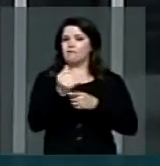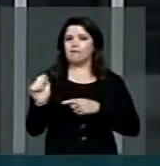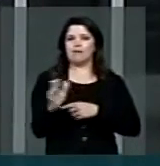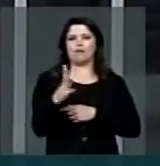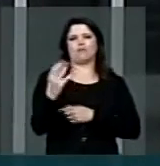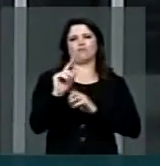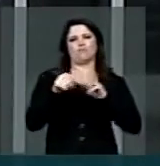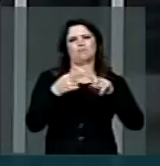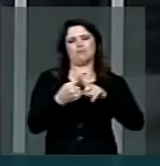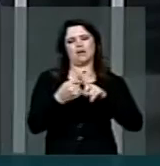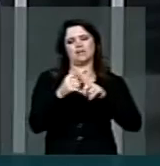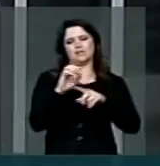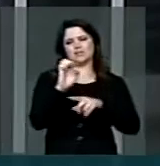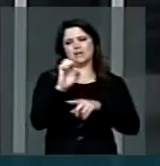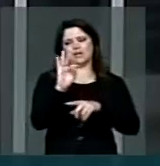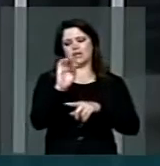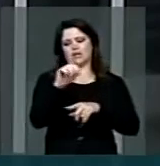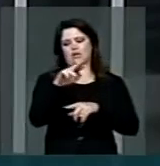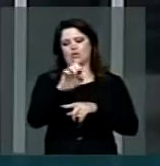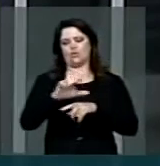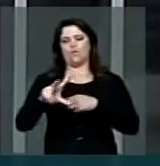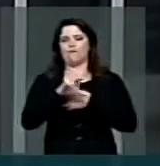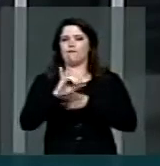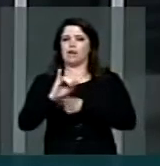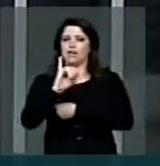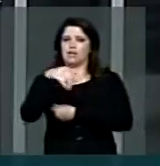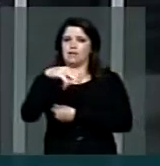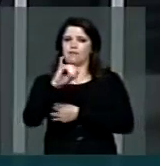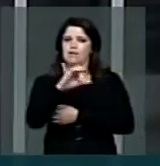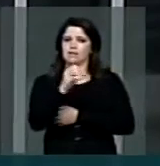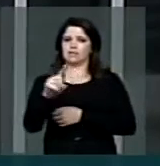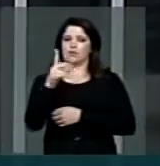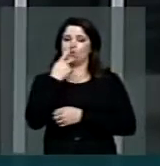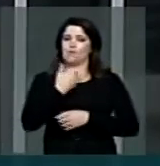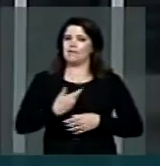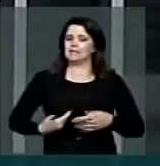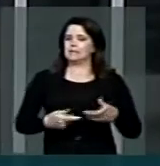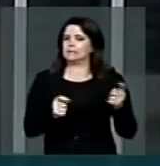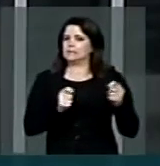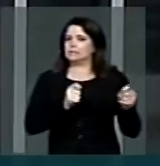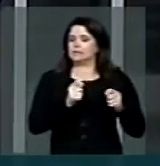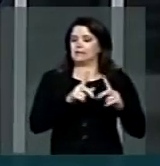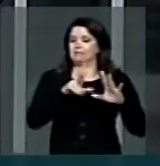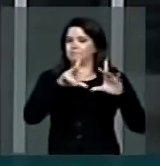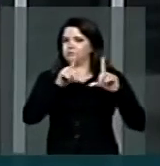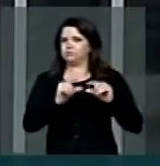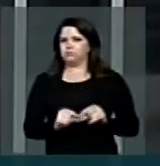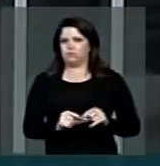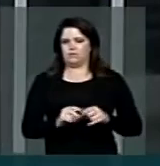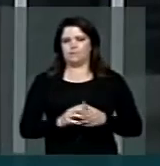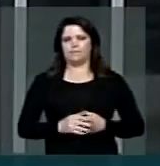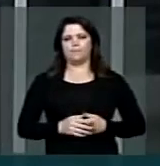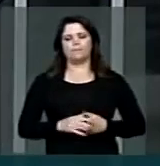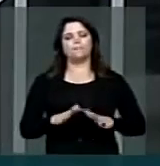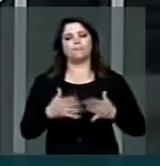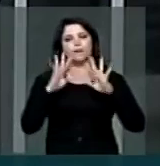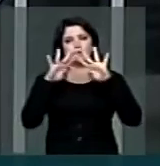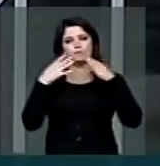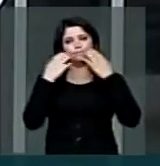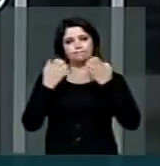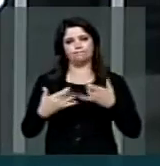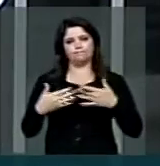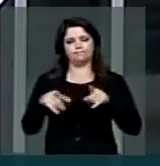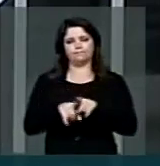do etanol, a elevação da inflação que o governo tanto tenta debelar. Chamo a atenção